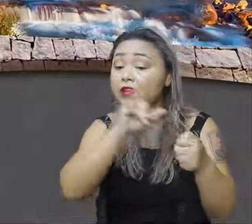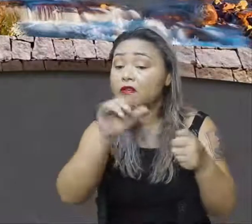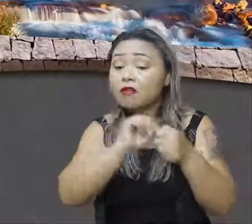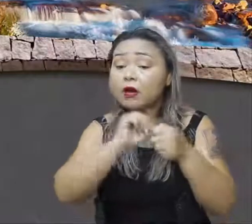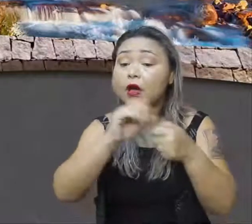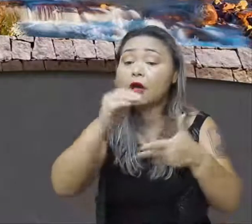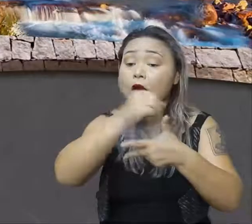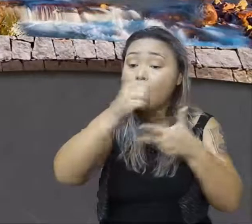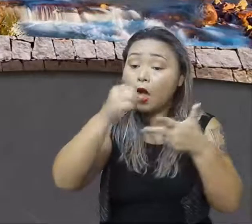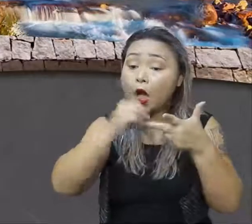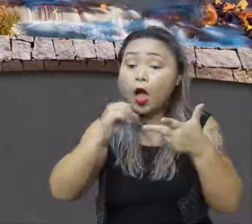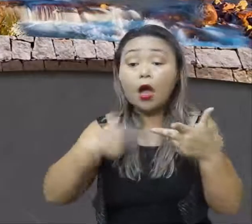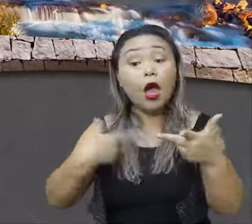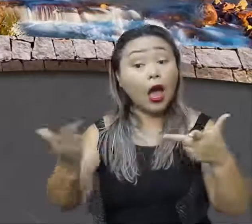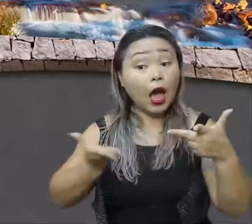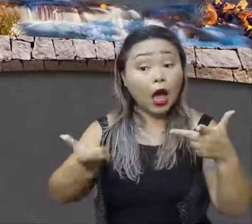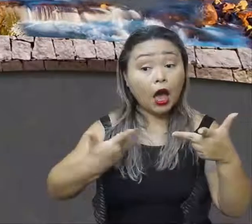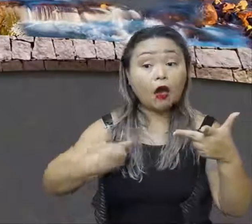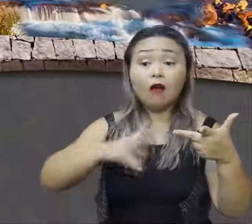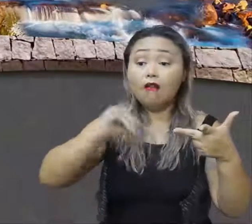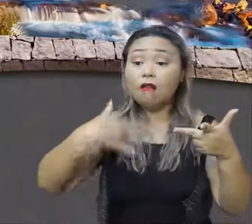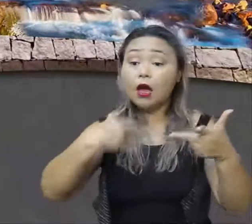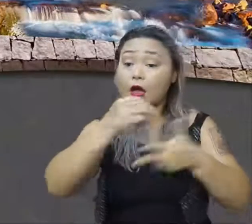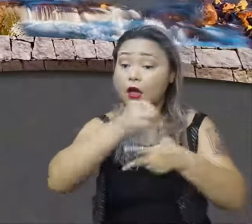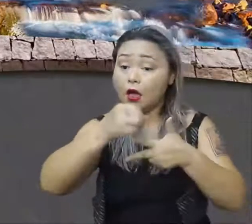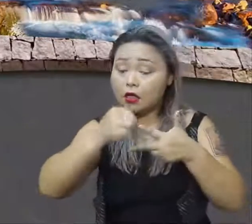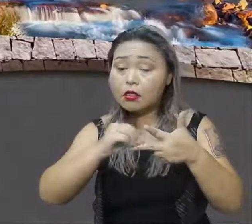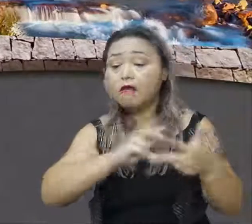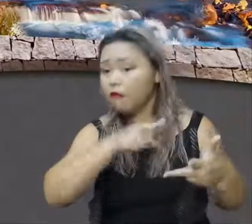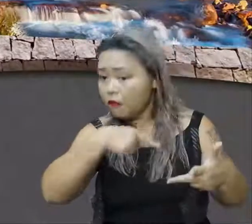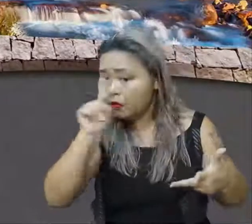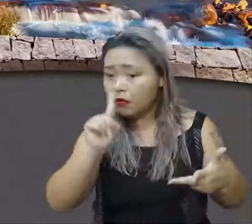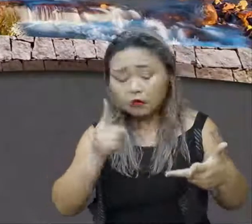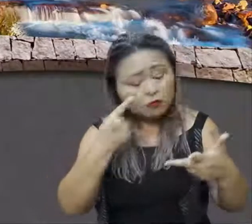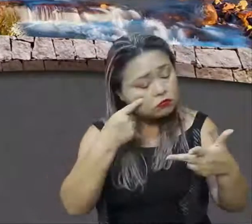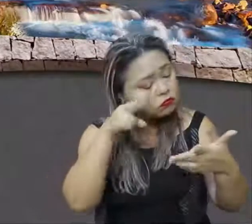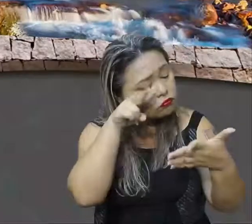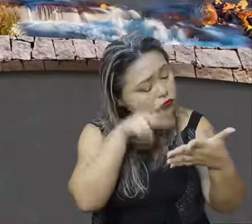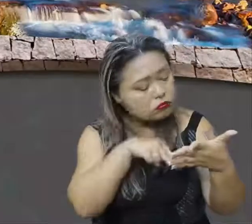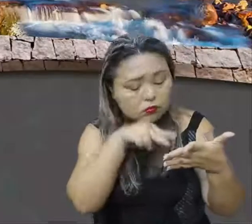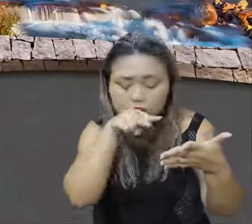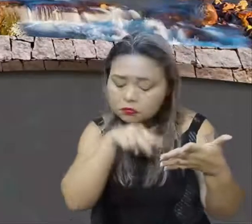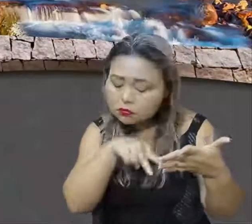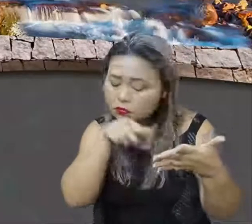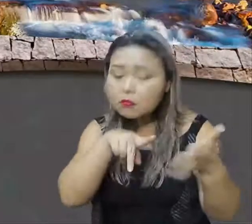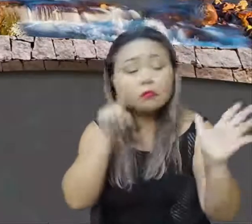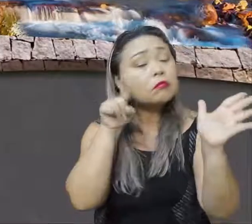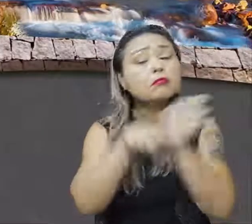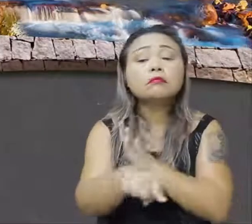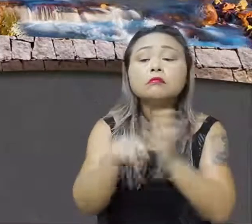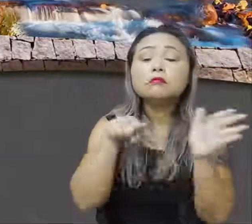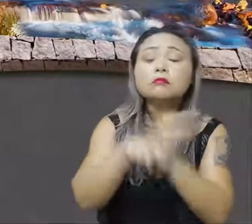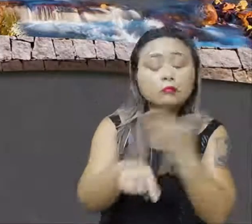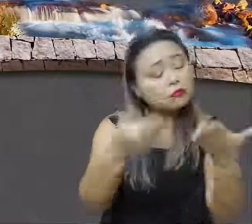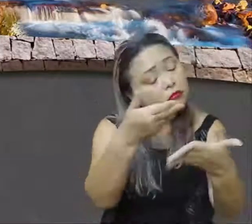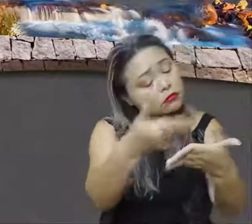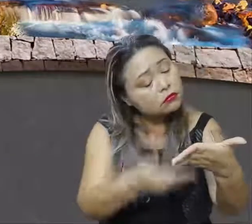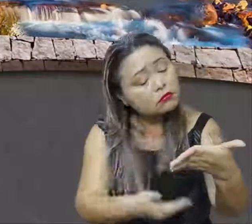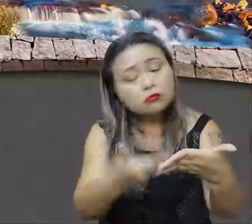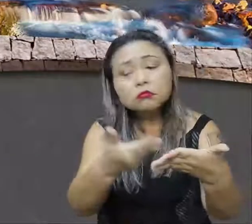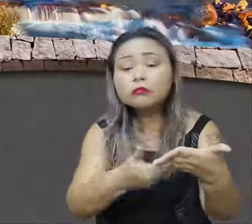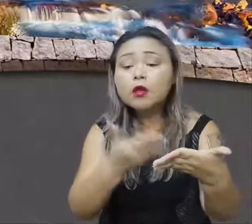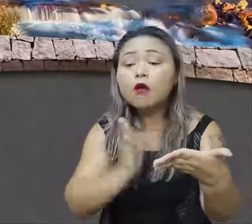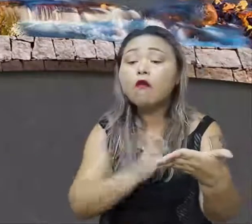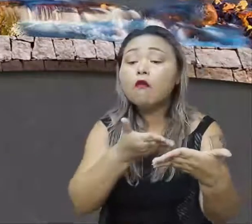Enem. Agora Vai Enem. e dá uma olhada sobre as questões de